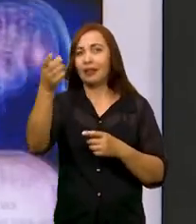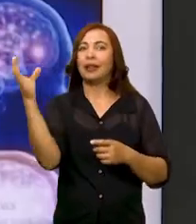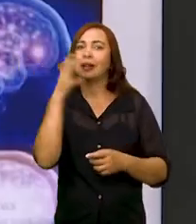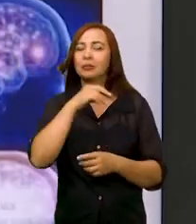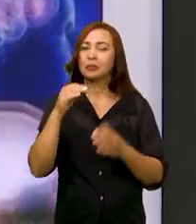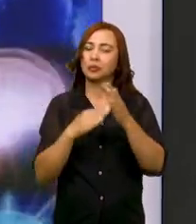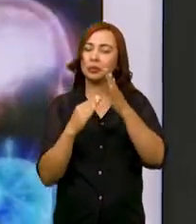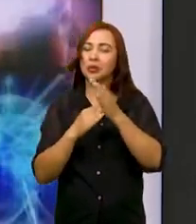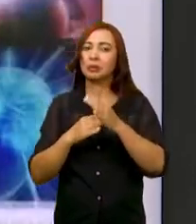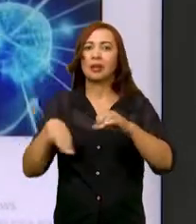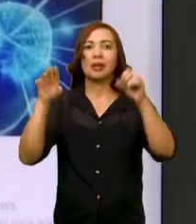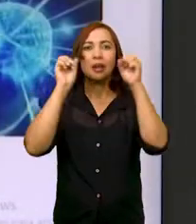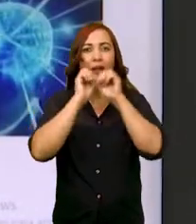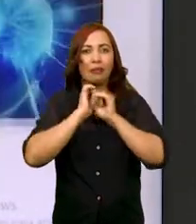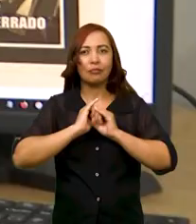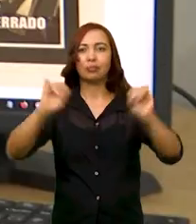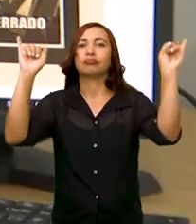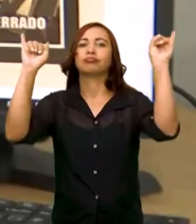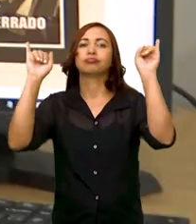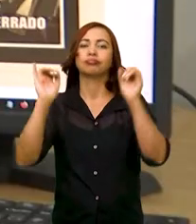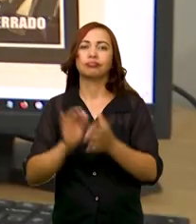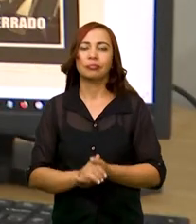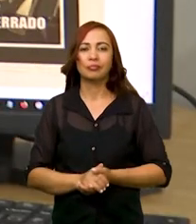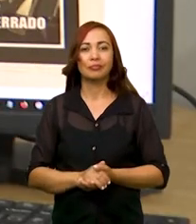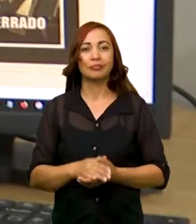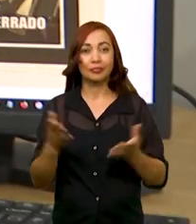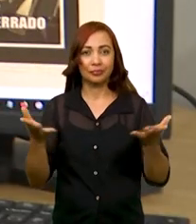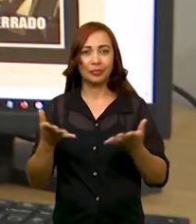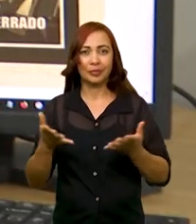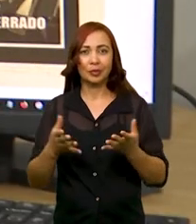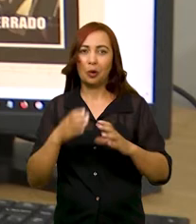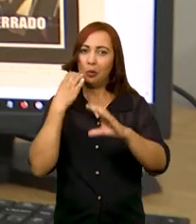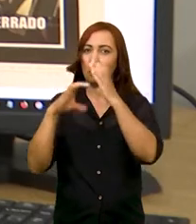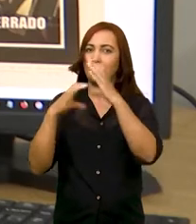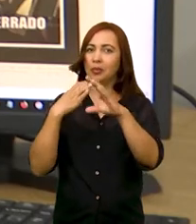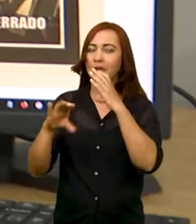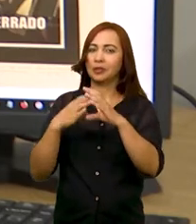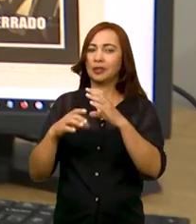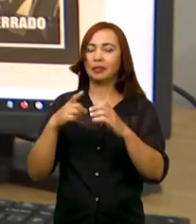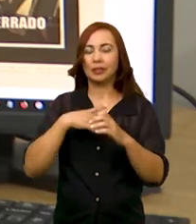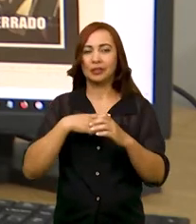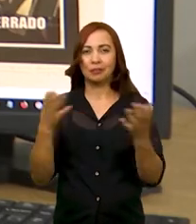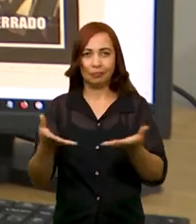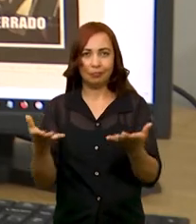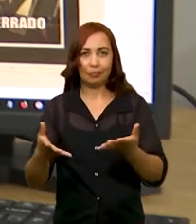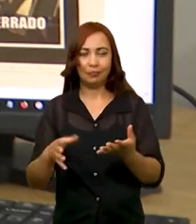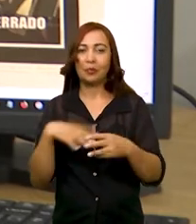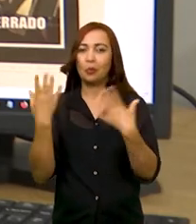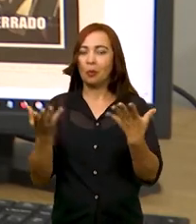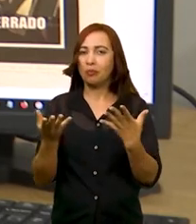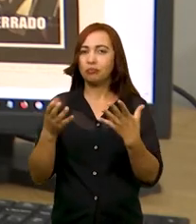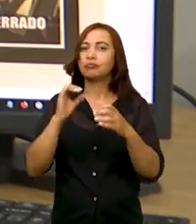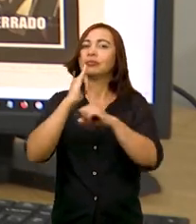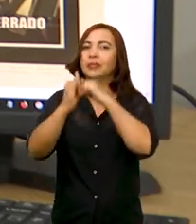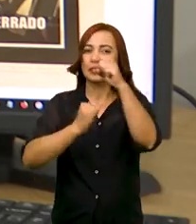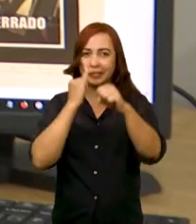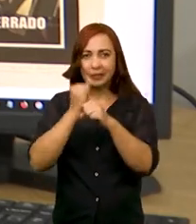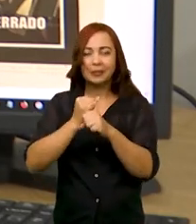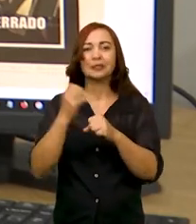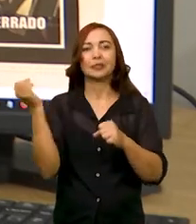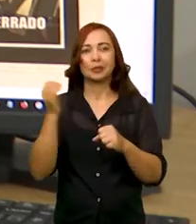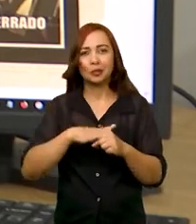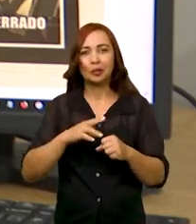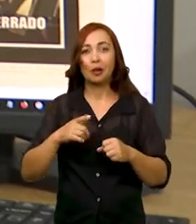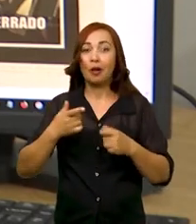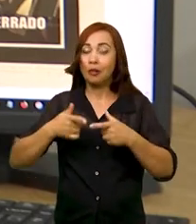e de maneira viralizante. Atualmente, uma das principais formas de comunicação vem sendo a internet. E com isso, novos